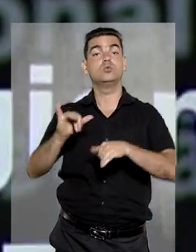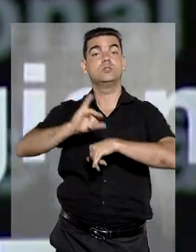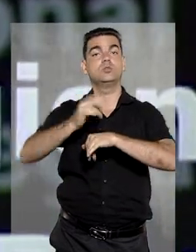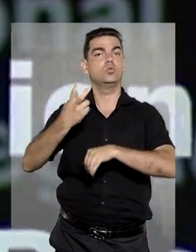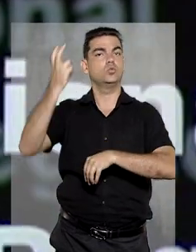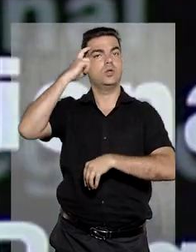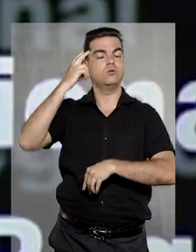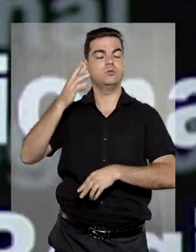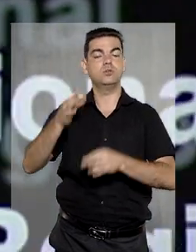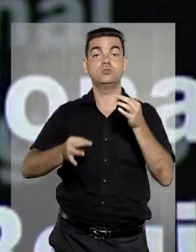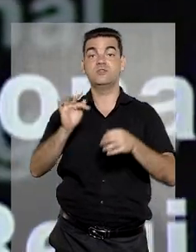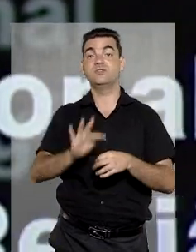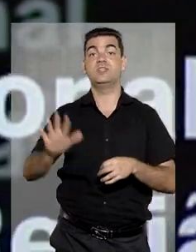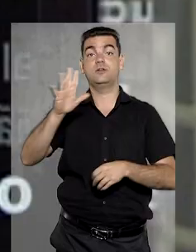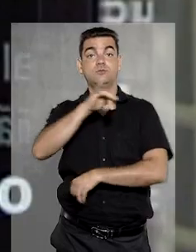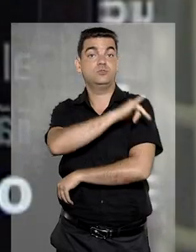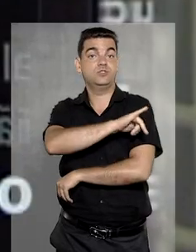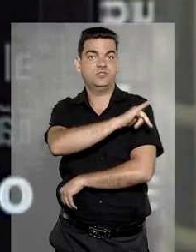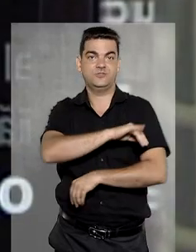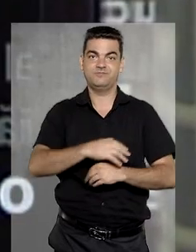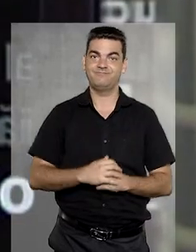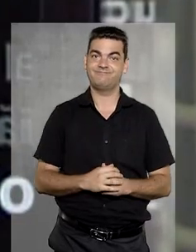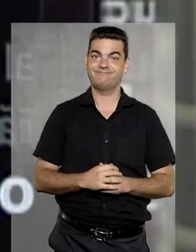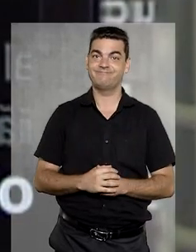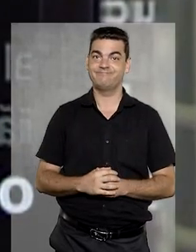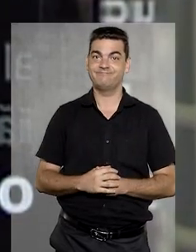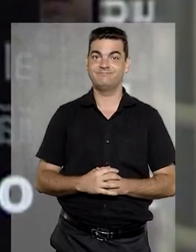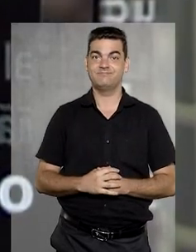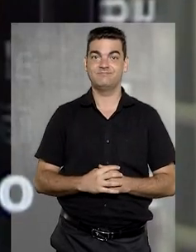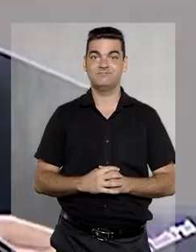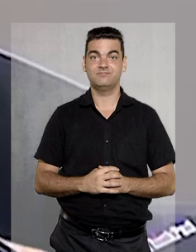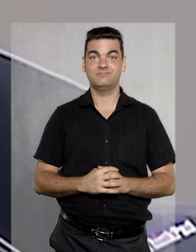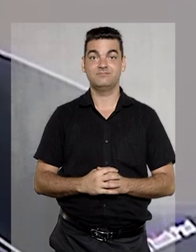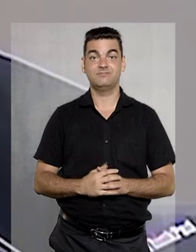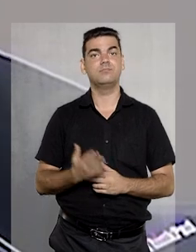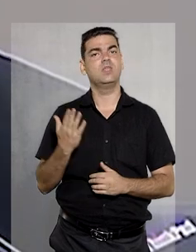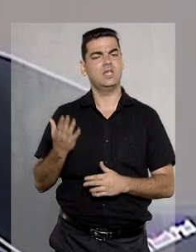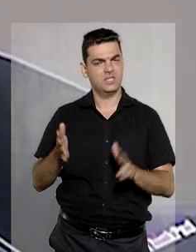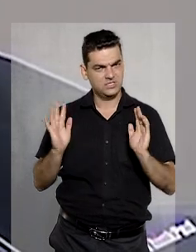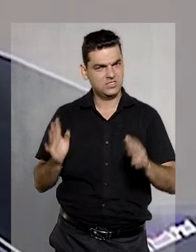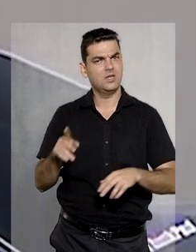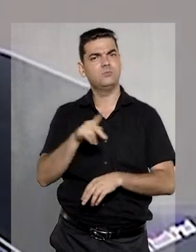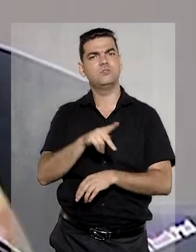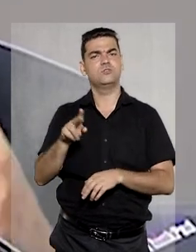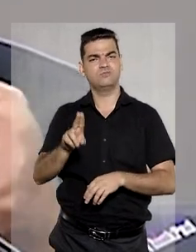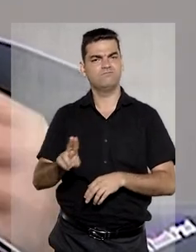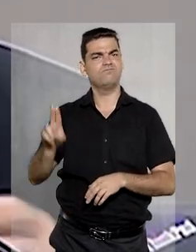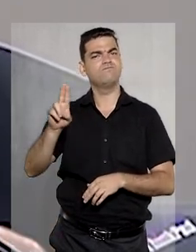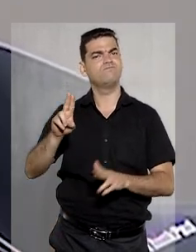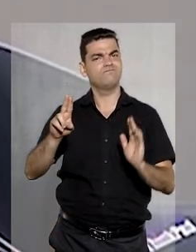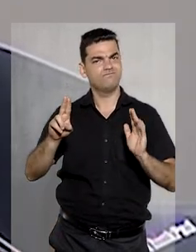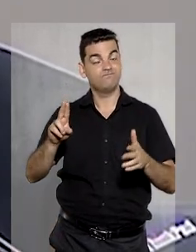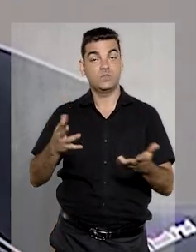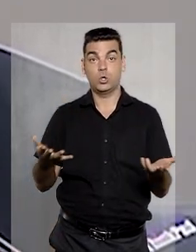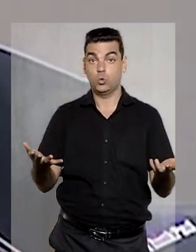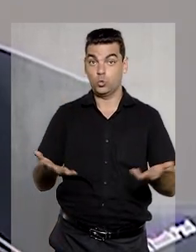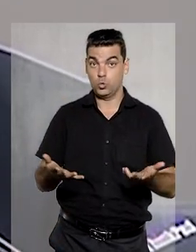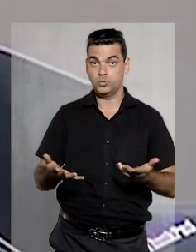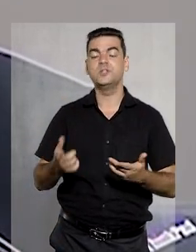-geral do Centro Cultural da Justiça Federal do Rio de Janeiro. No meio acadêmico, foi professor